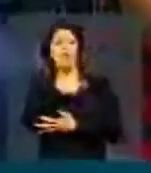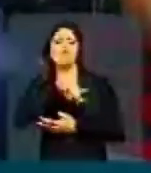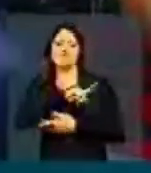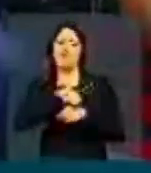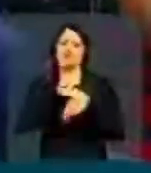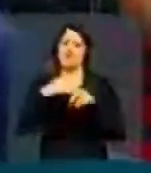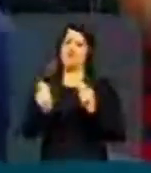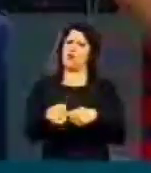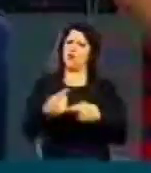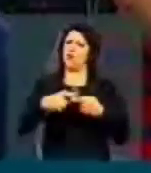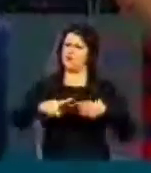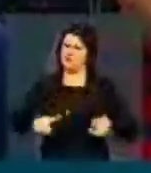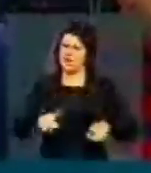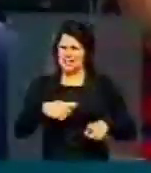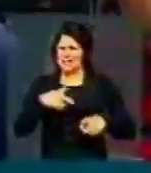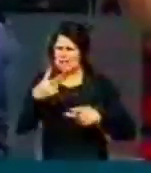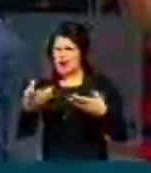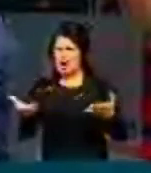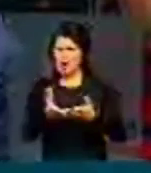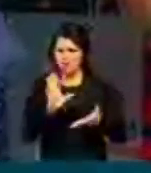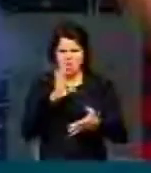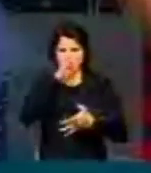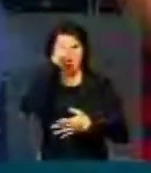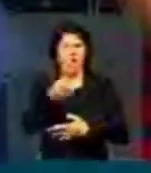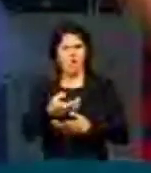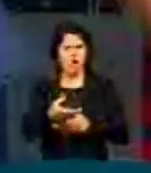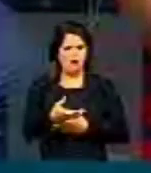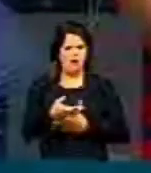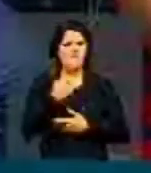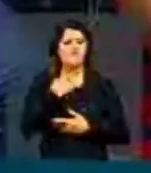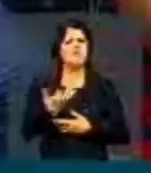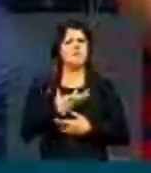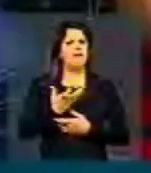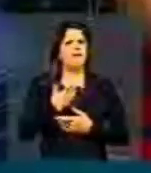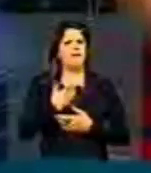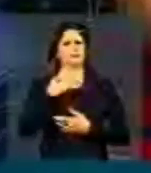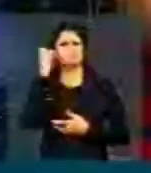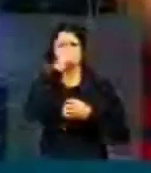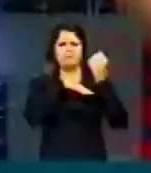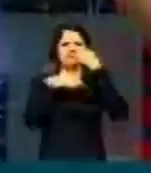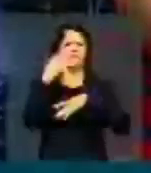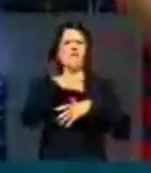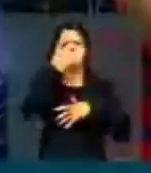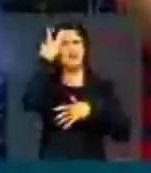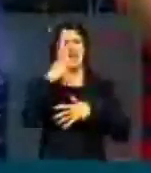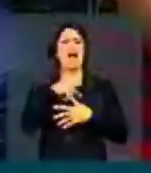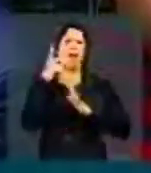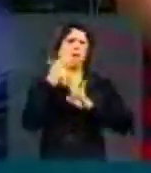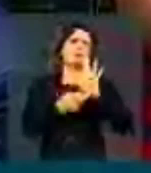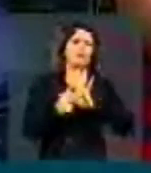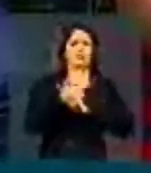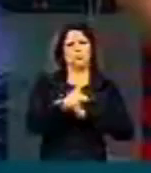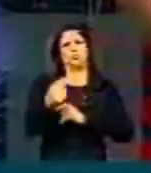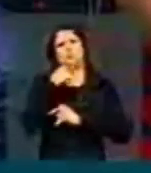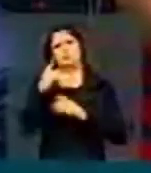pode até conversar. Mas, da forma que está sendo colocado, e a lei Vosias dizendo que esse projeto é para